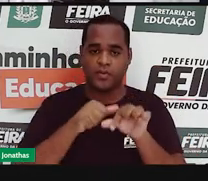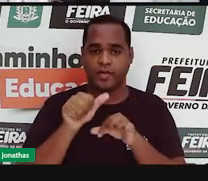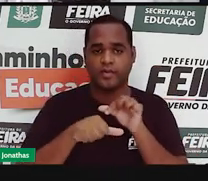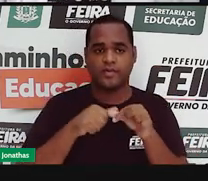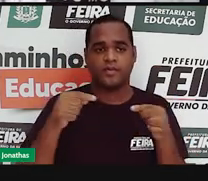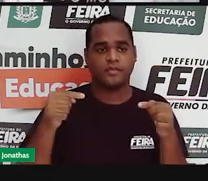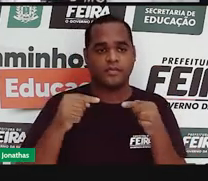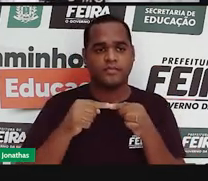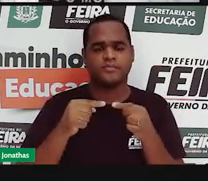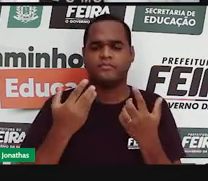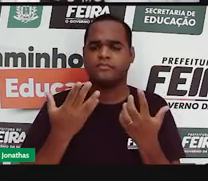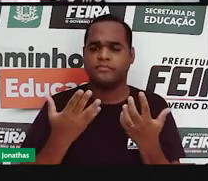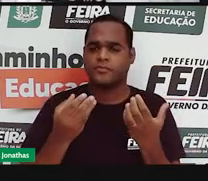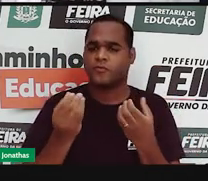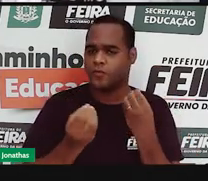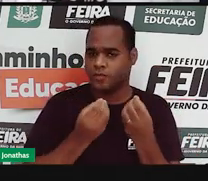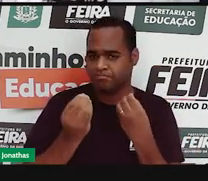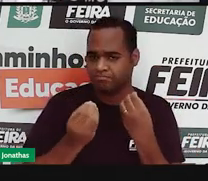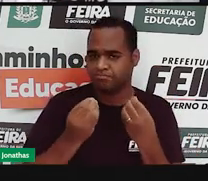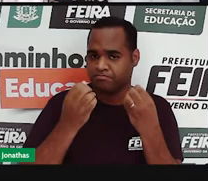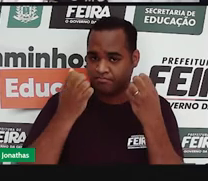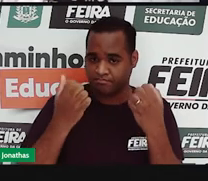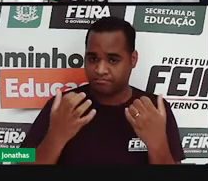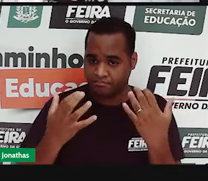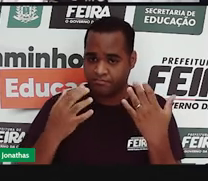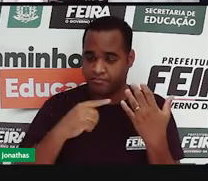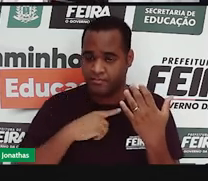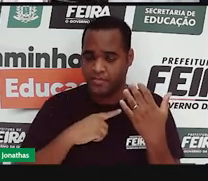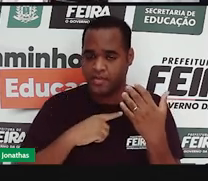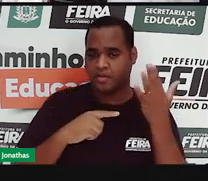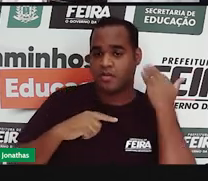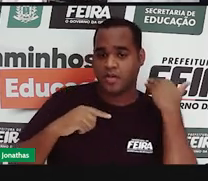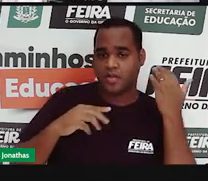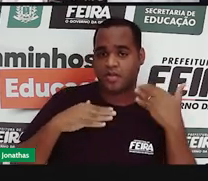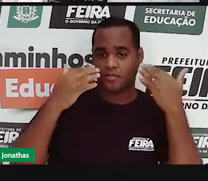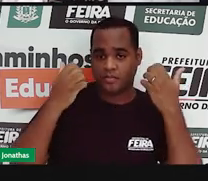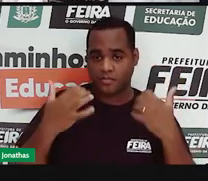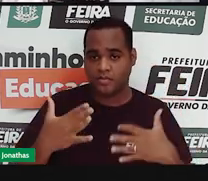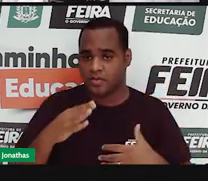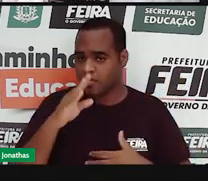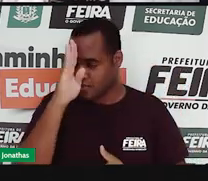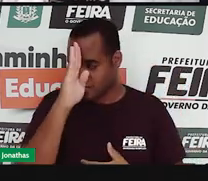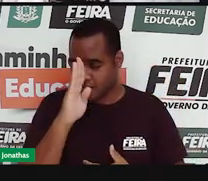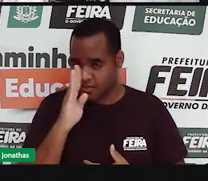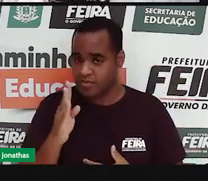E a base disso é quando a família real portuguesa vem para cá.